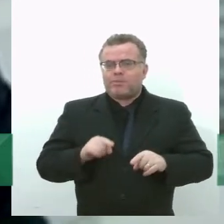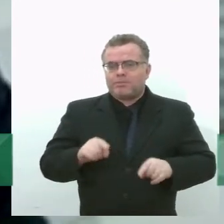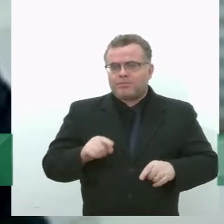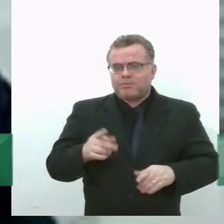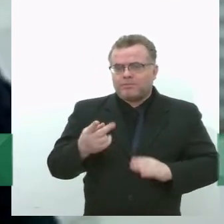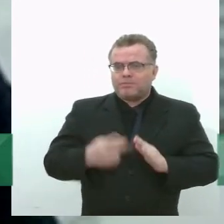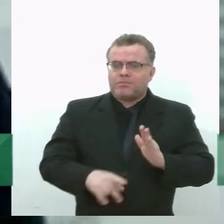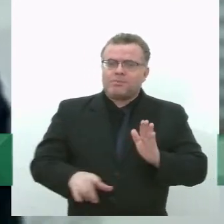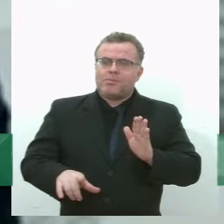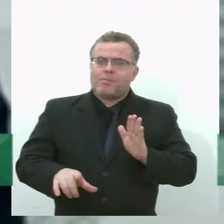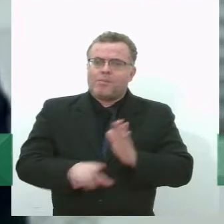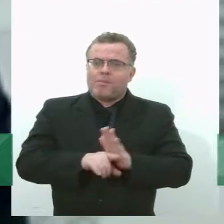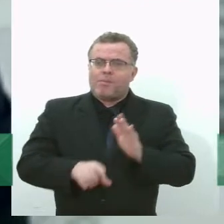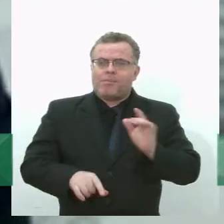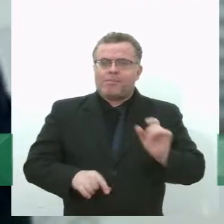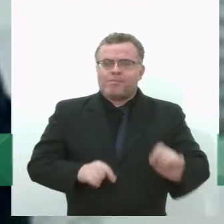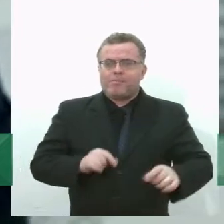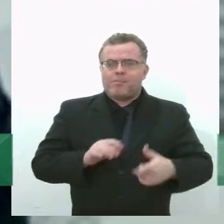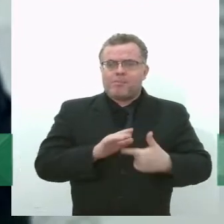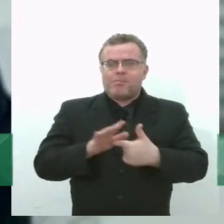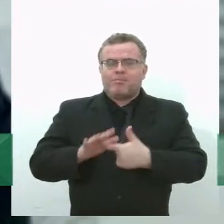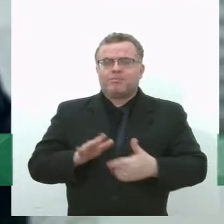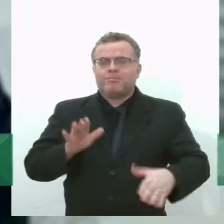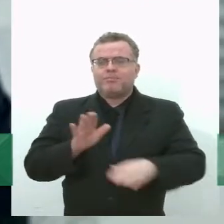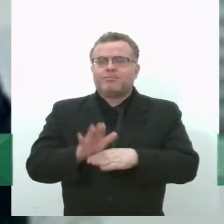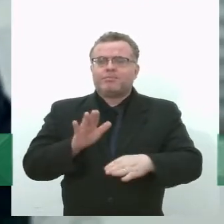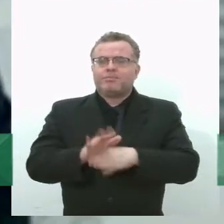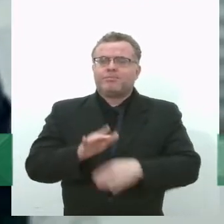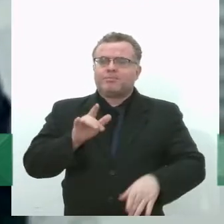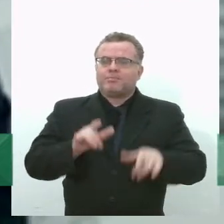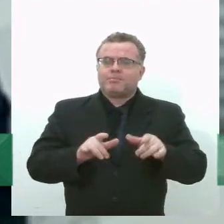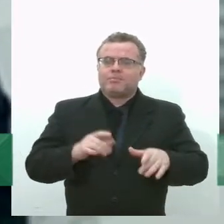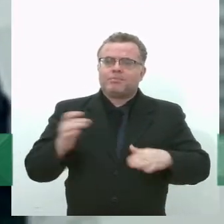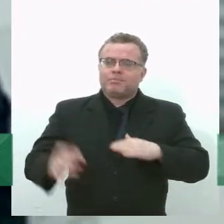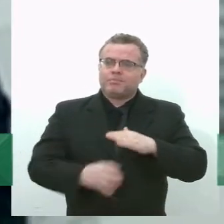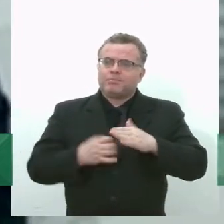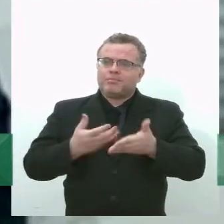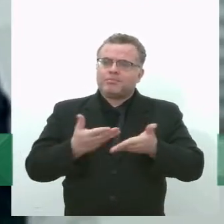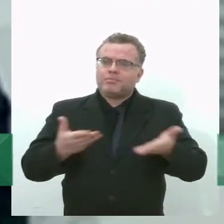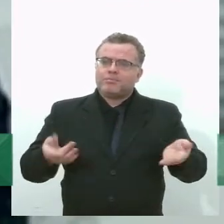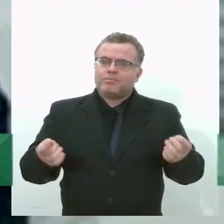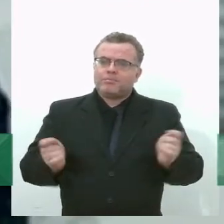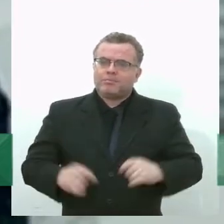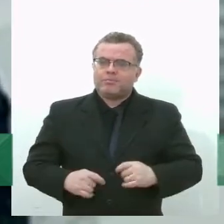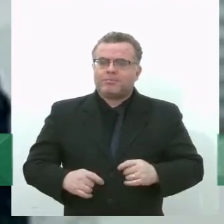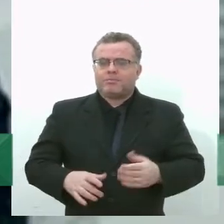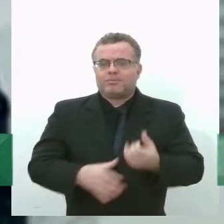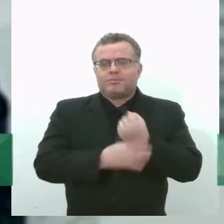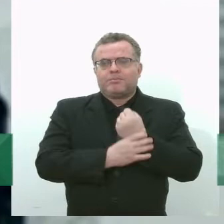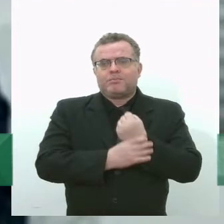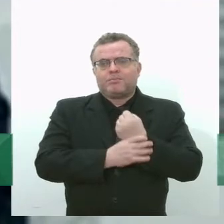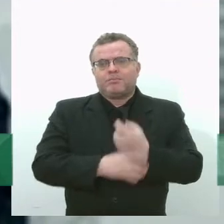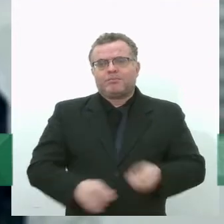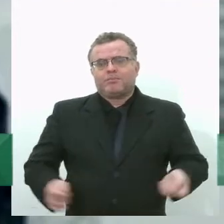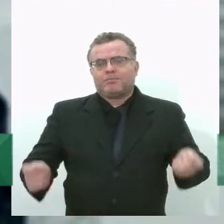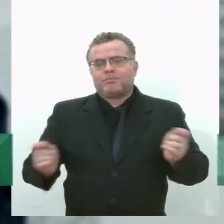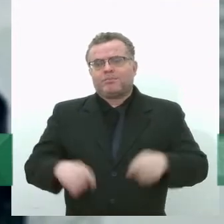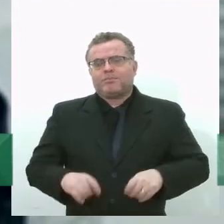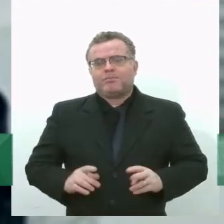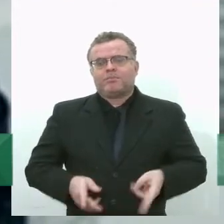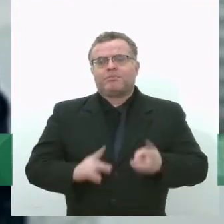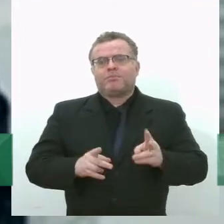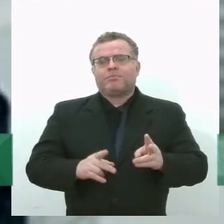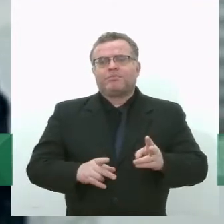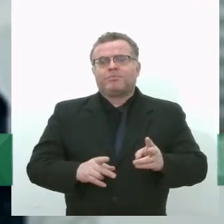acaba ajudando também as empresas para que tenham sustento financeiro, para que faça esse